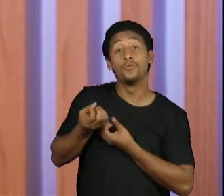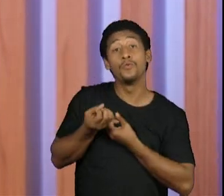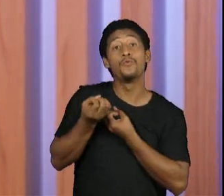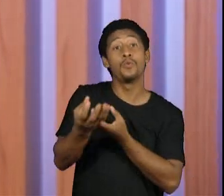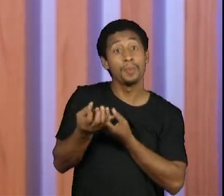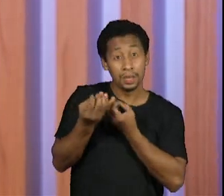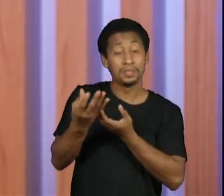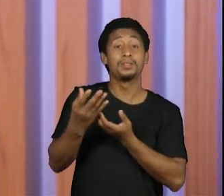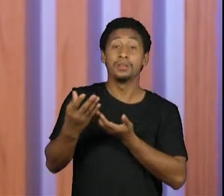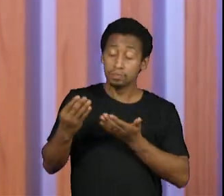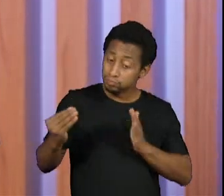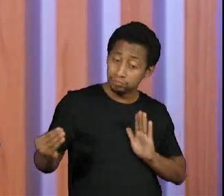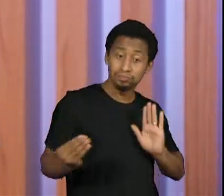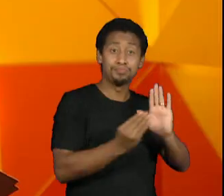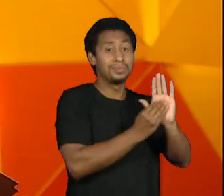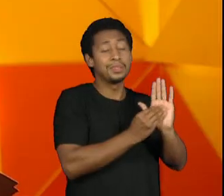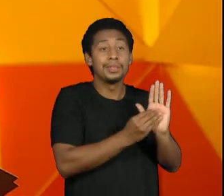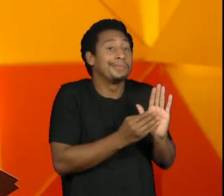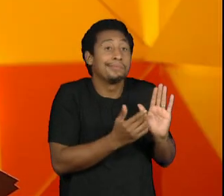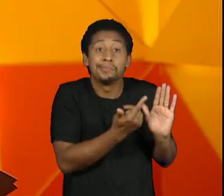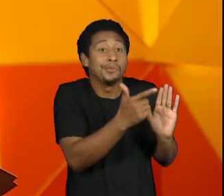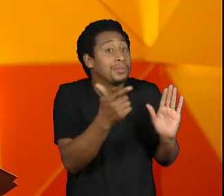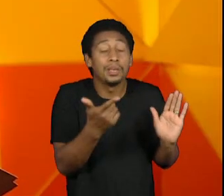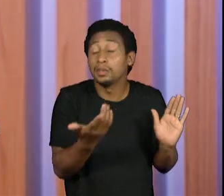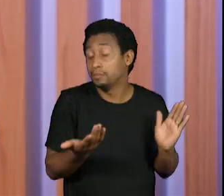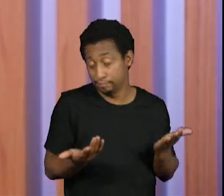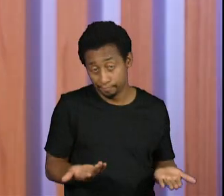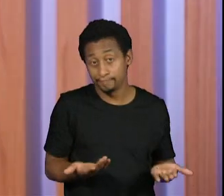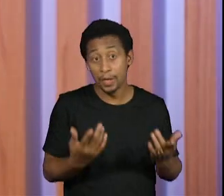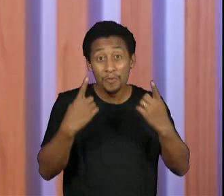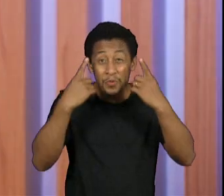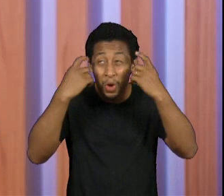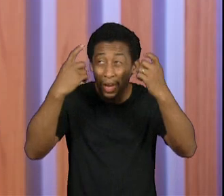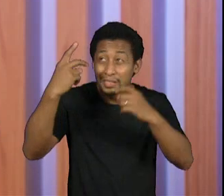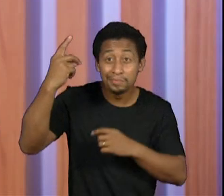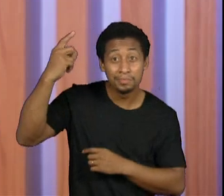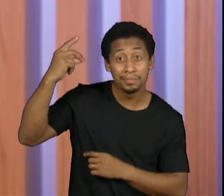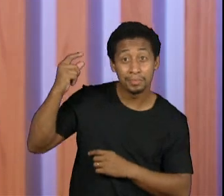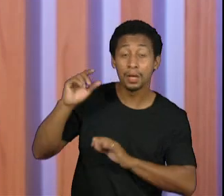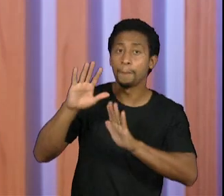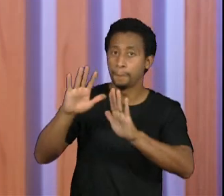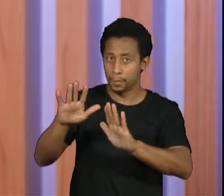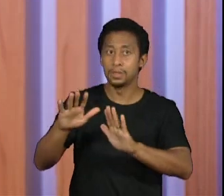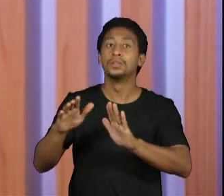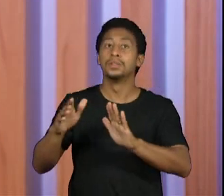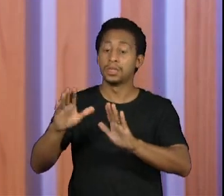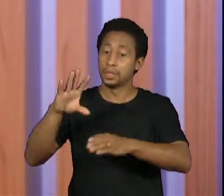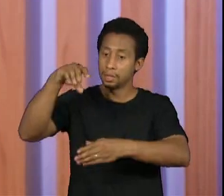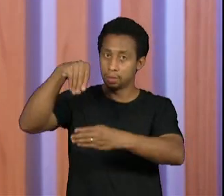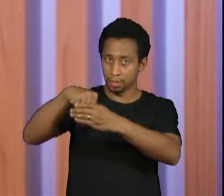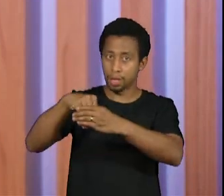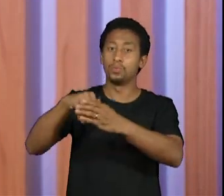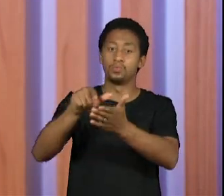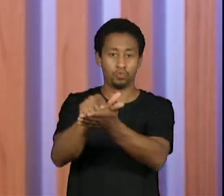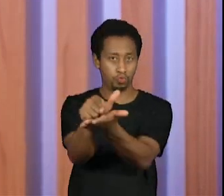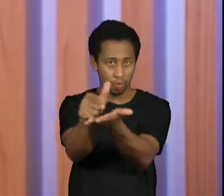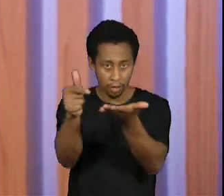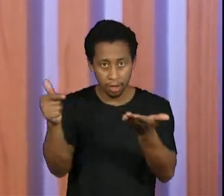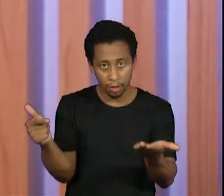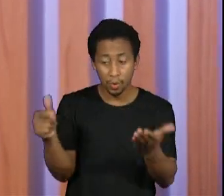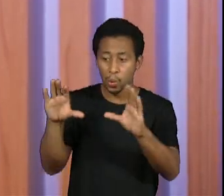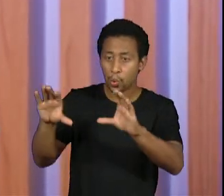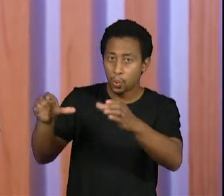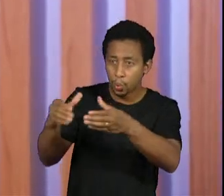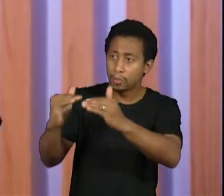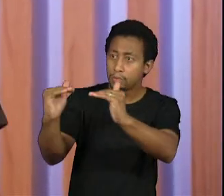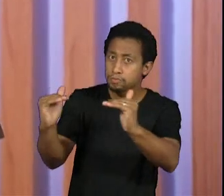questionar com relação à violência que foi feita. Mas essas relações de poder, elas permitem que populações e grupos como